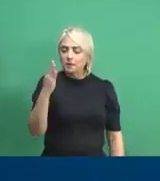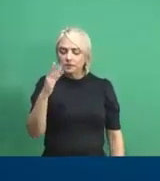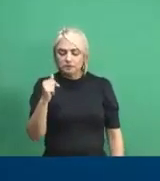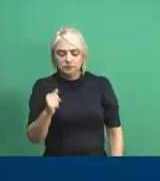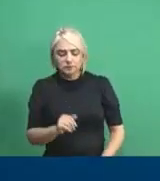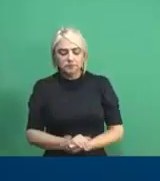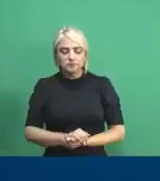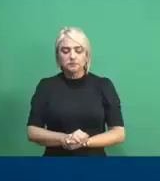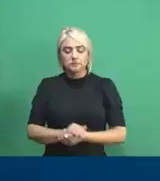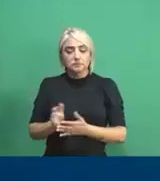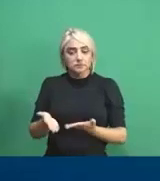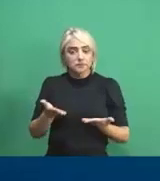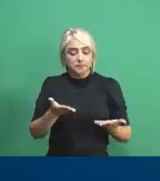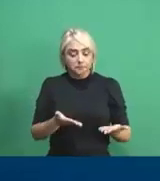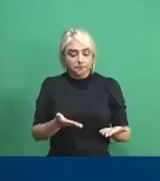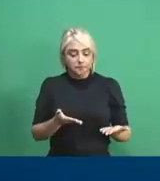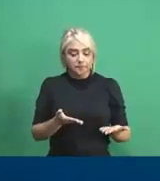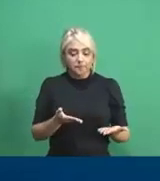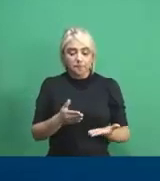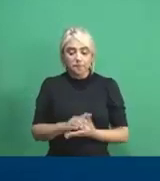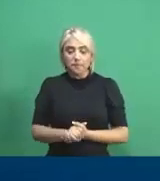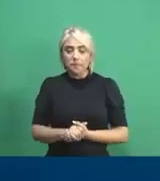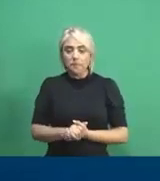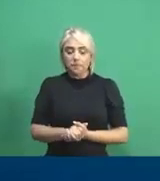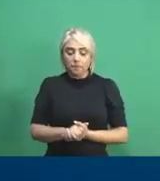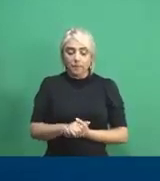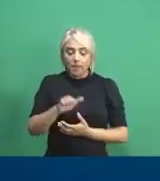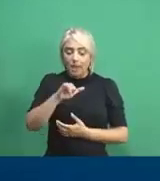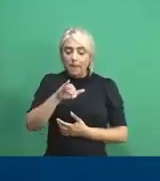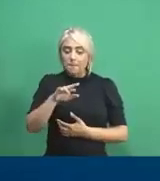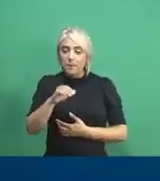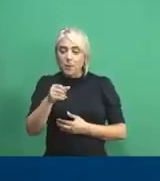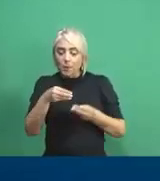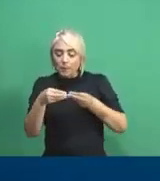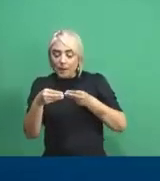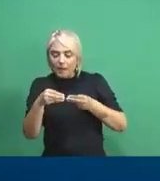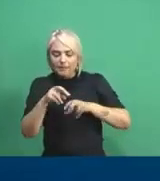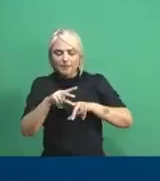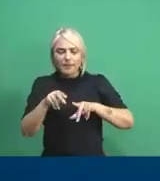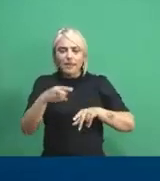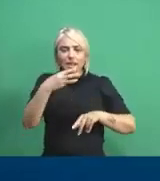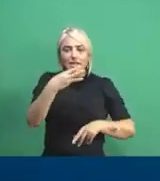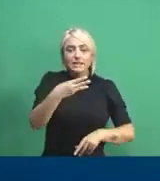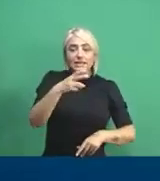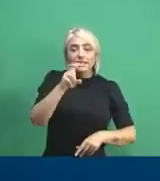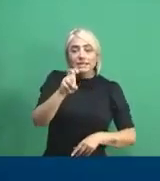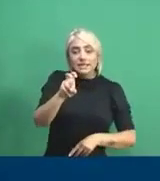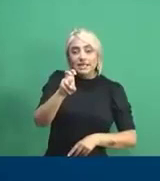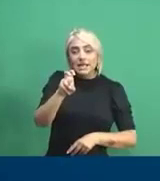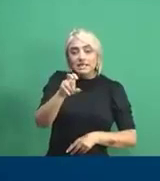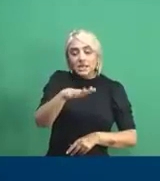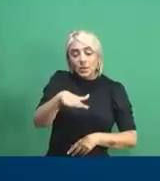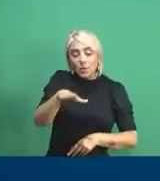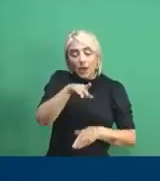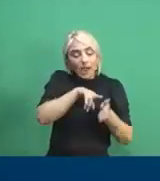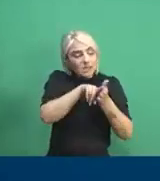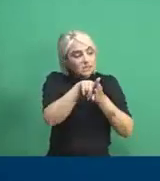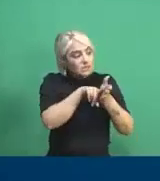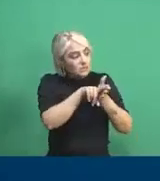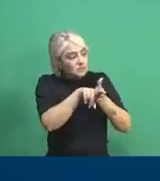genotoxicidade, a parte de microplástico também. Enfim, são 35 áreas de pesquisas,